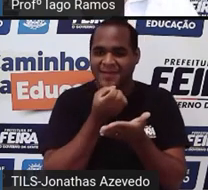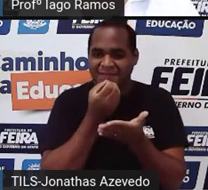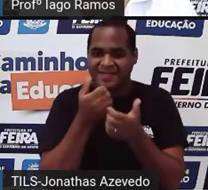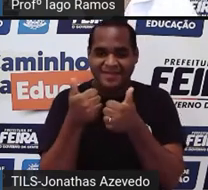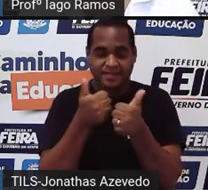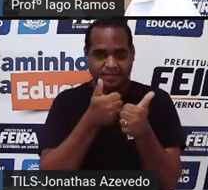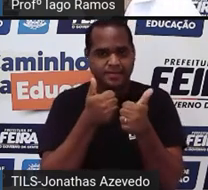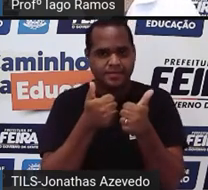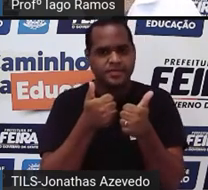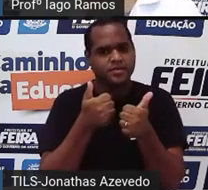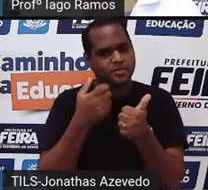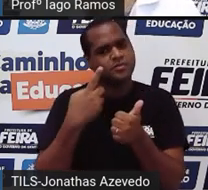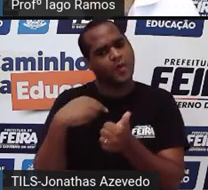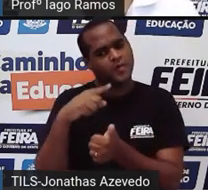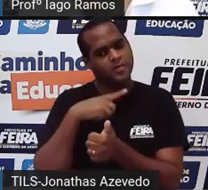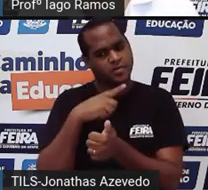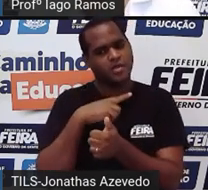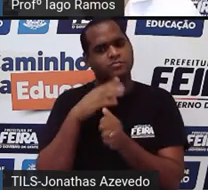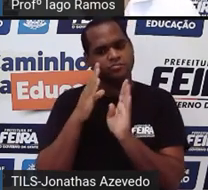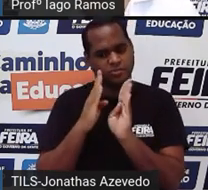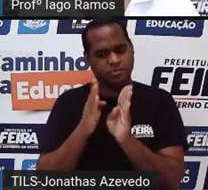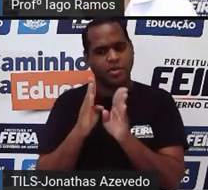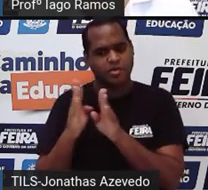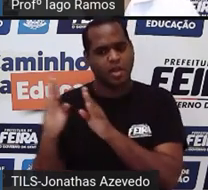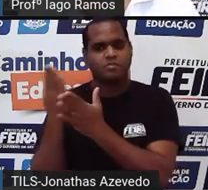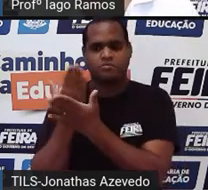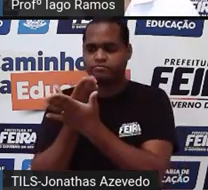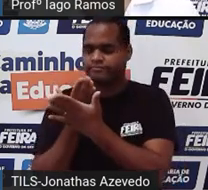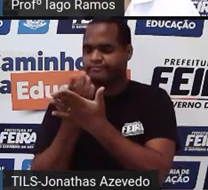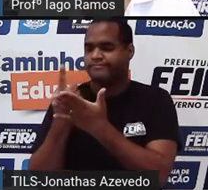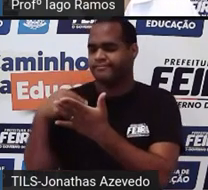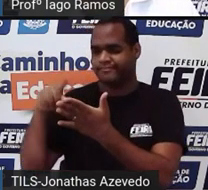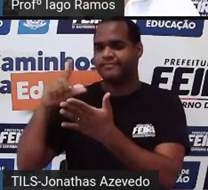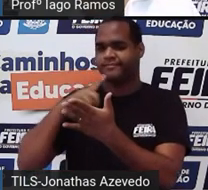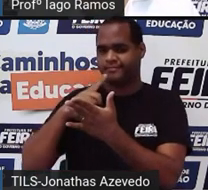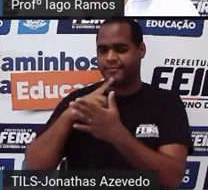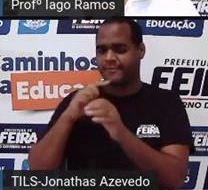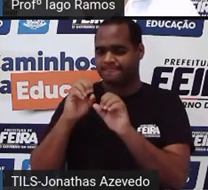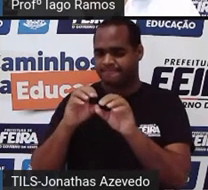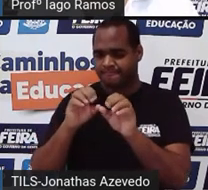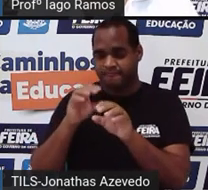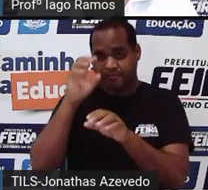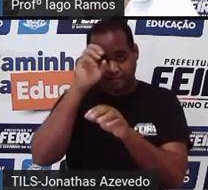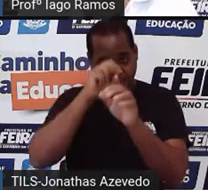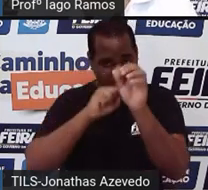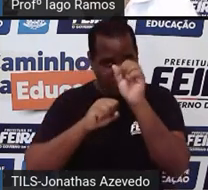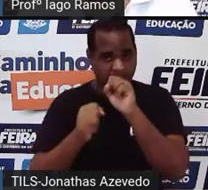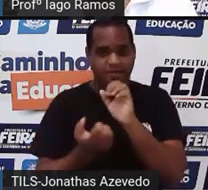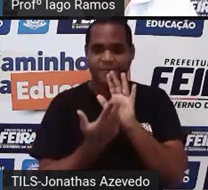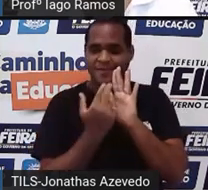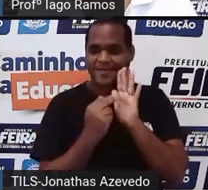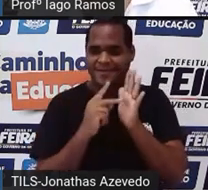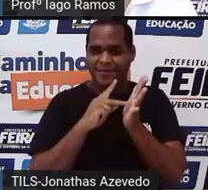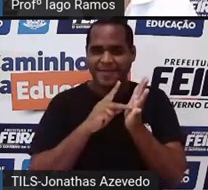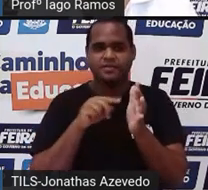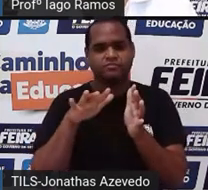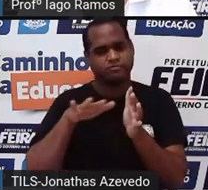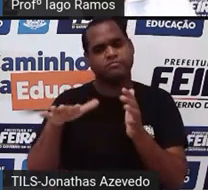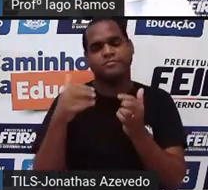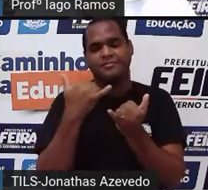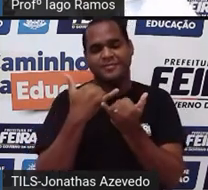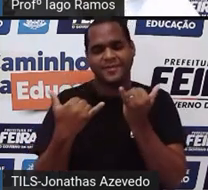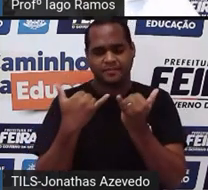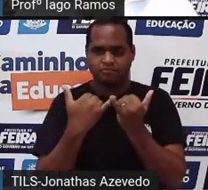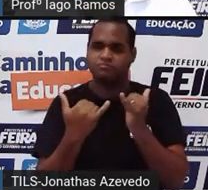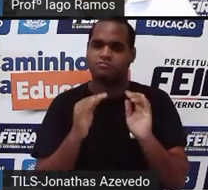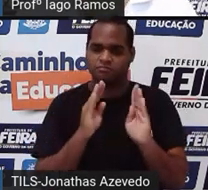Então, a gente esteve estudando aí em nossas últimas aulas figuras geométricas semelhantes, tá?